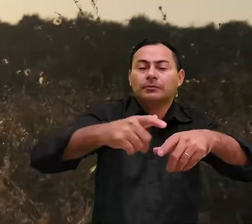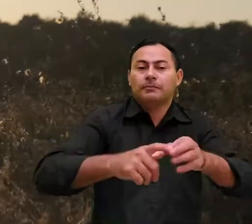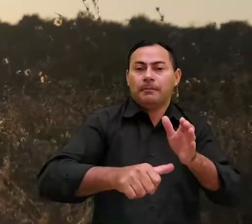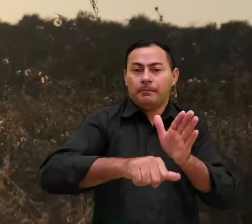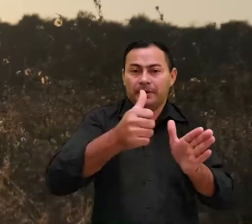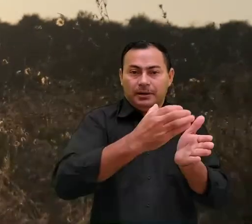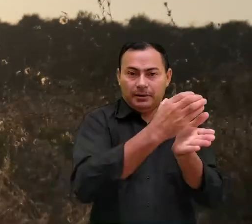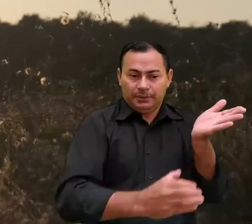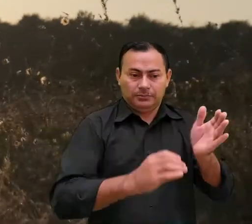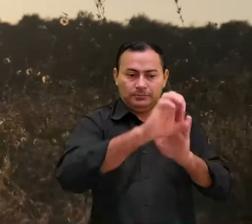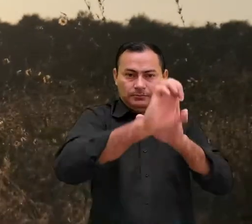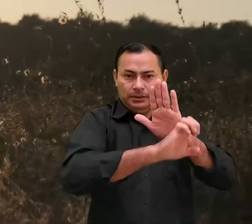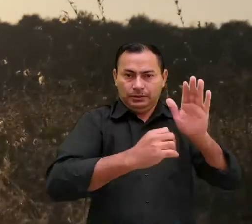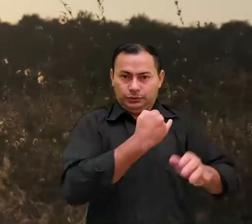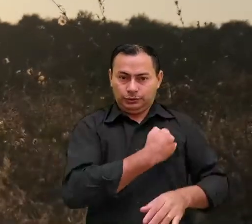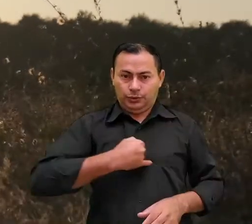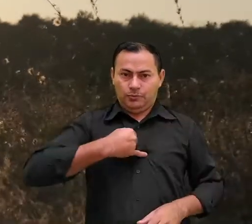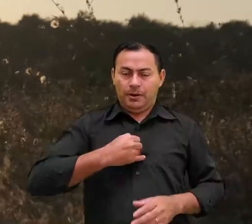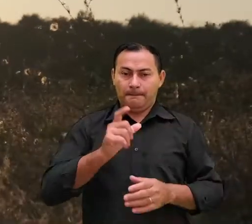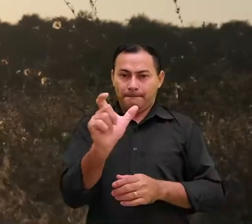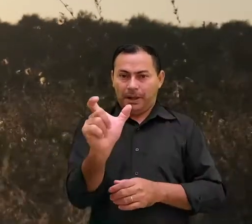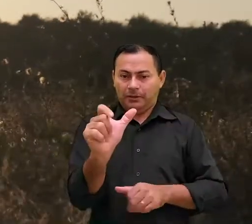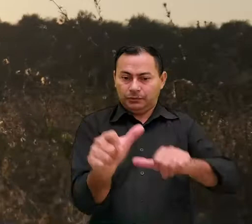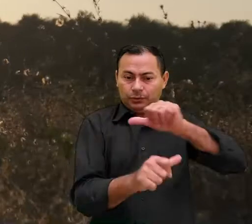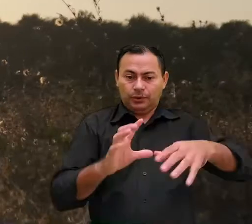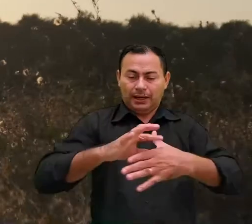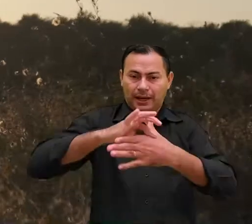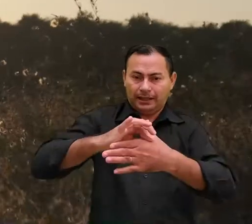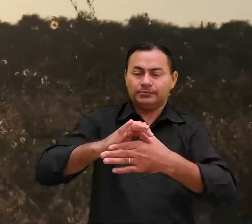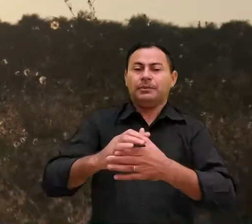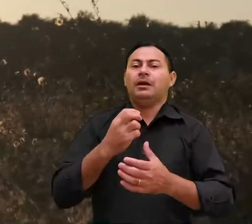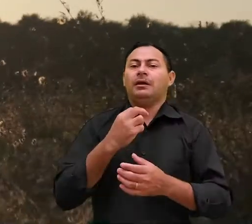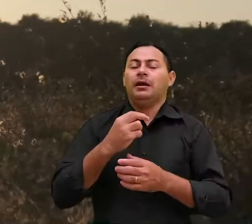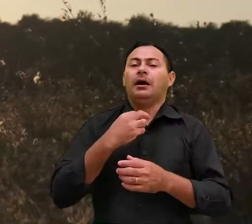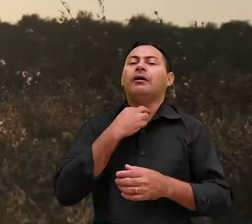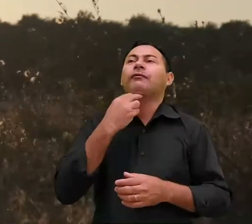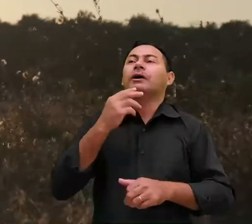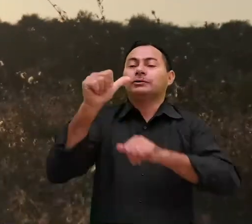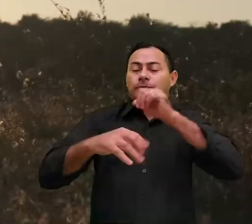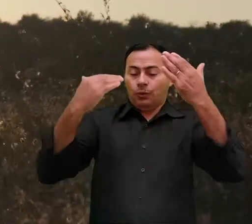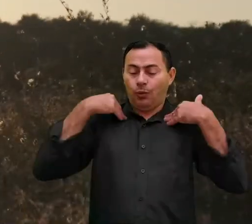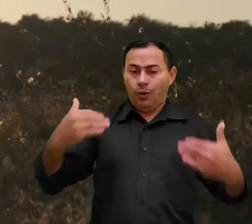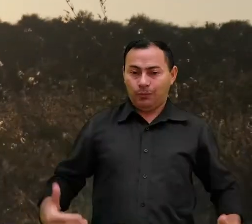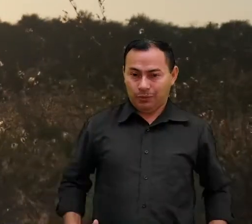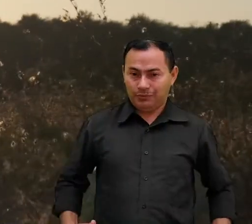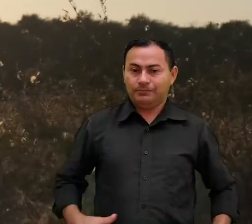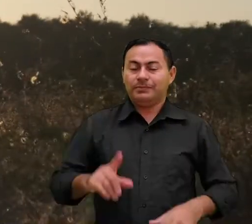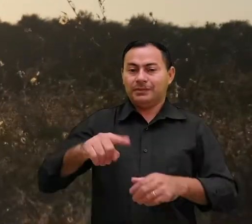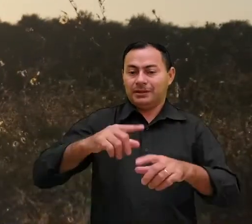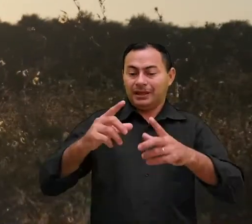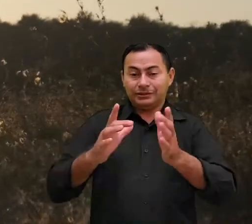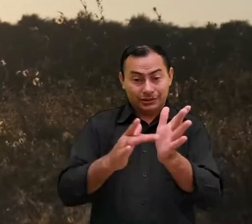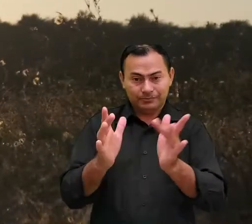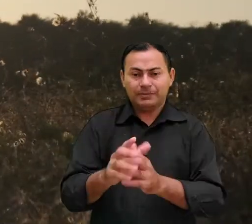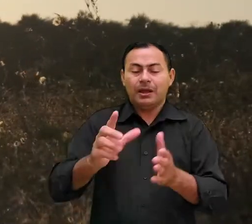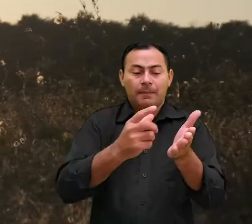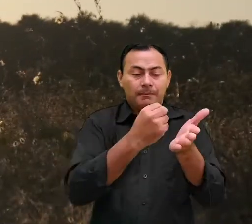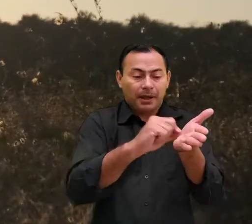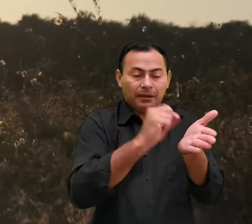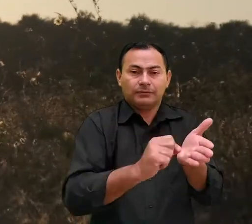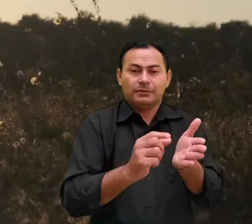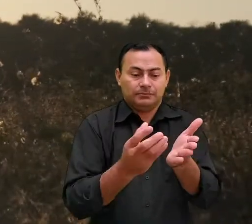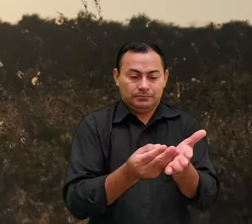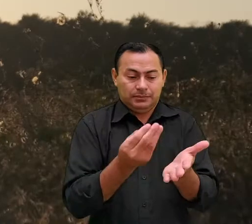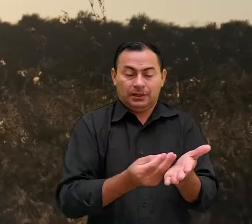no primeiro capítulo do evangelho de João a palavra tornou-se carne a voz assumiu um corpo depois veio a palavra